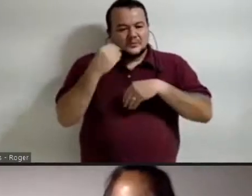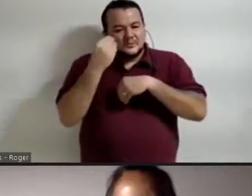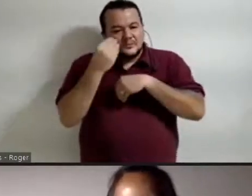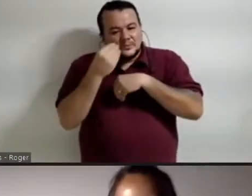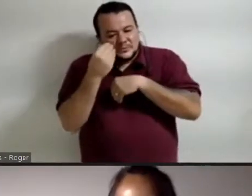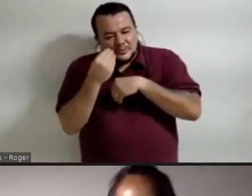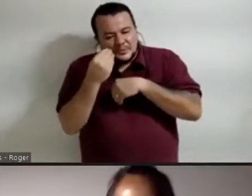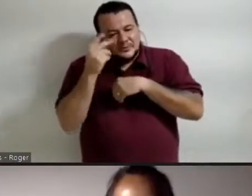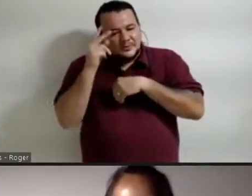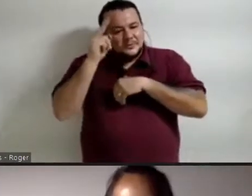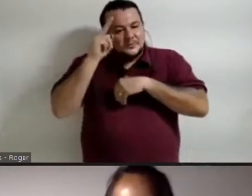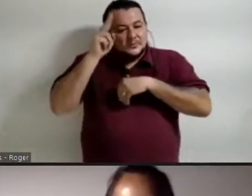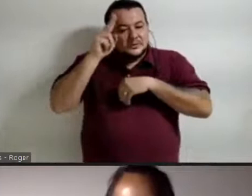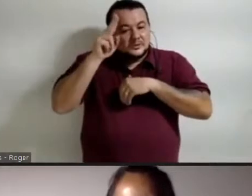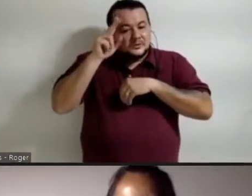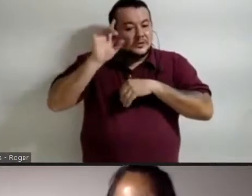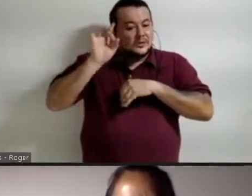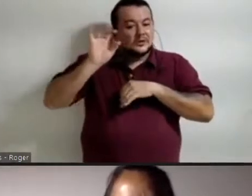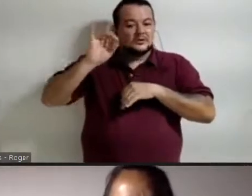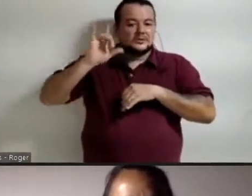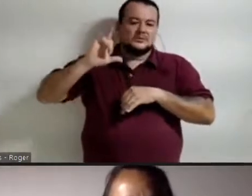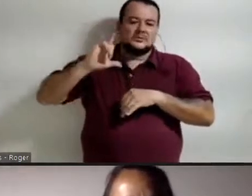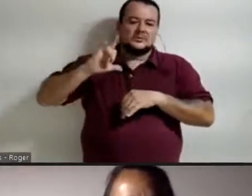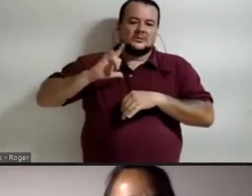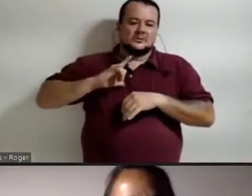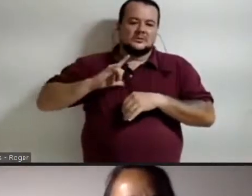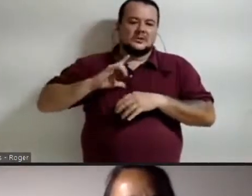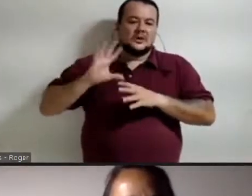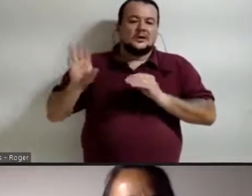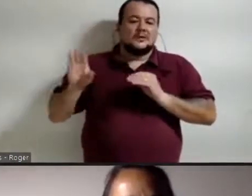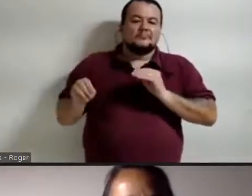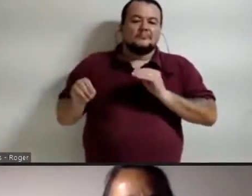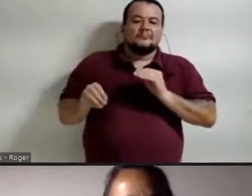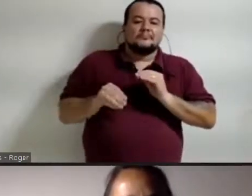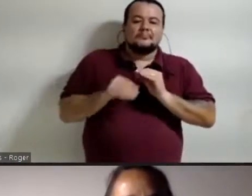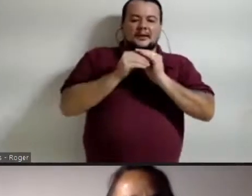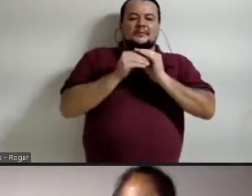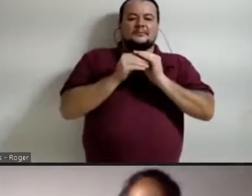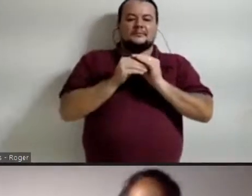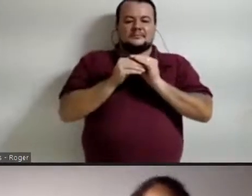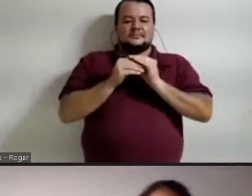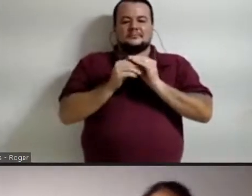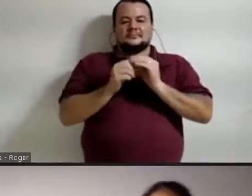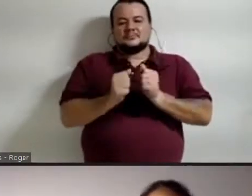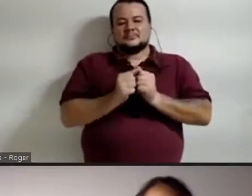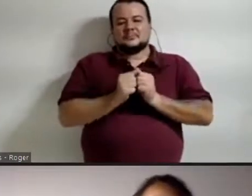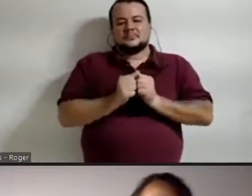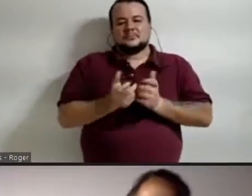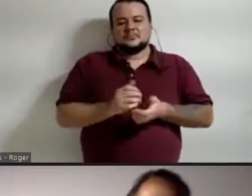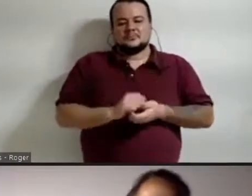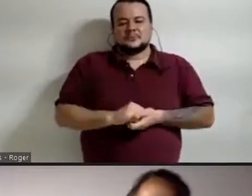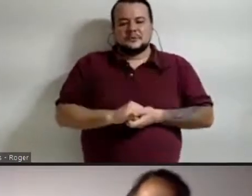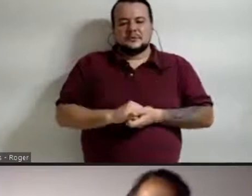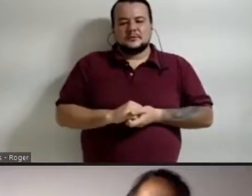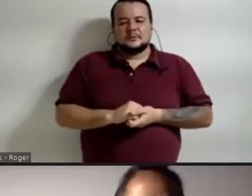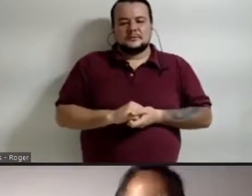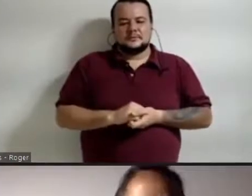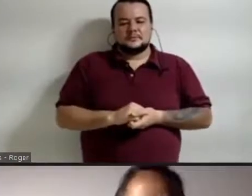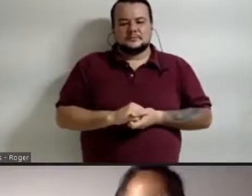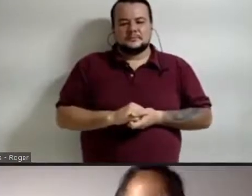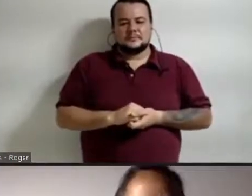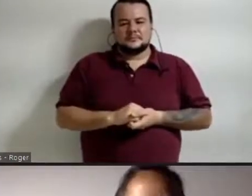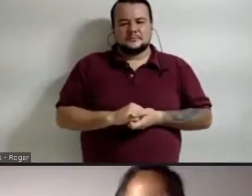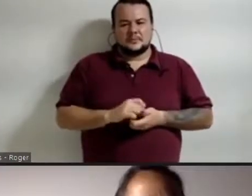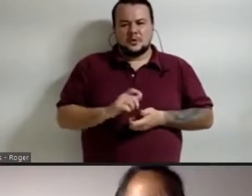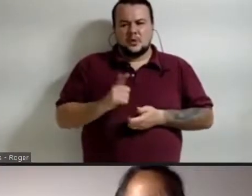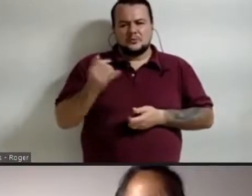histórico que só tem muito a contribuir conosco. Então, esse é um ponto. outro ponto